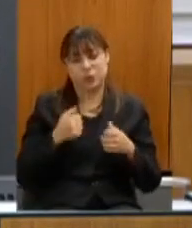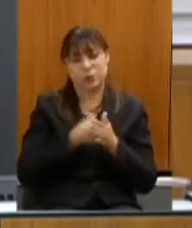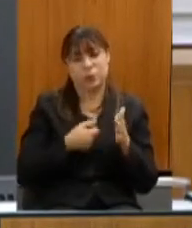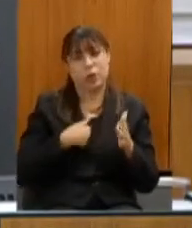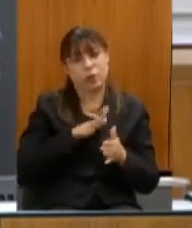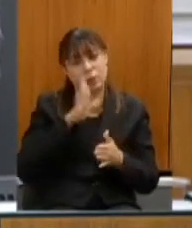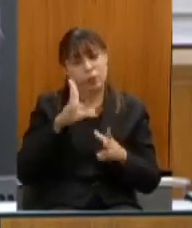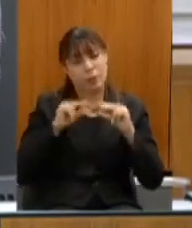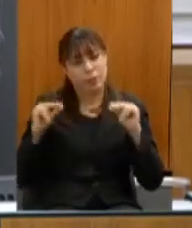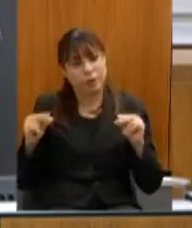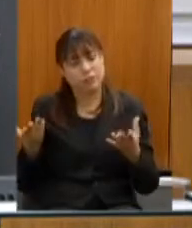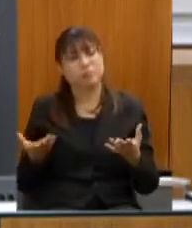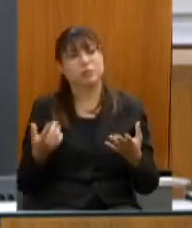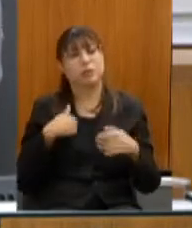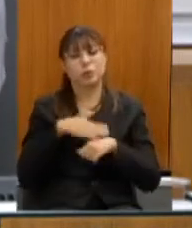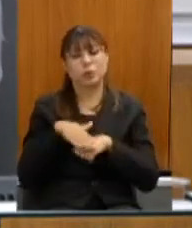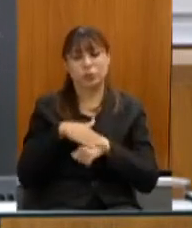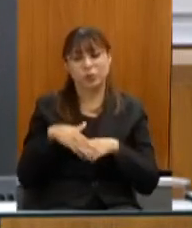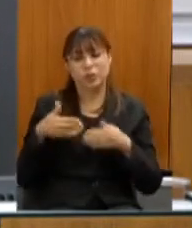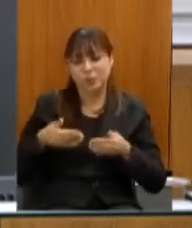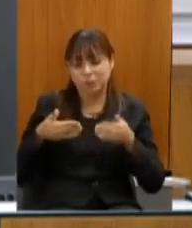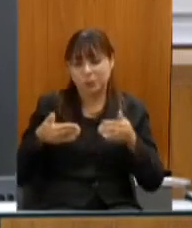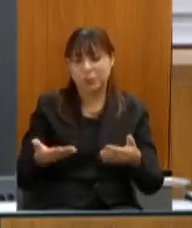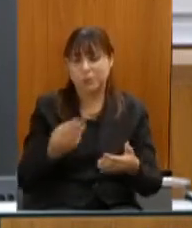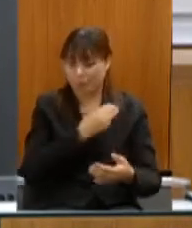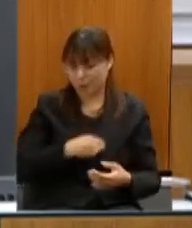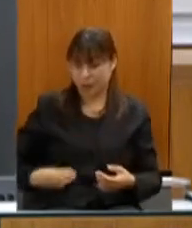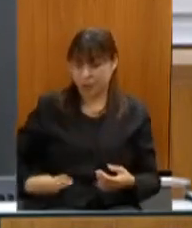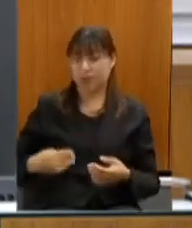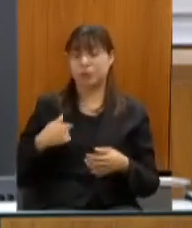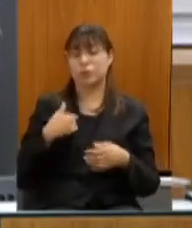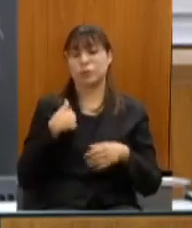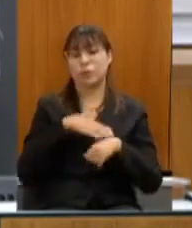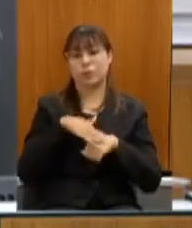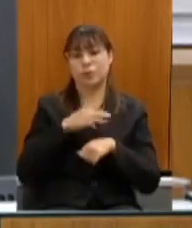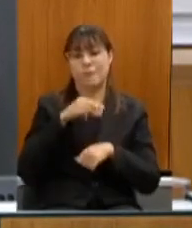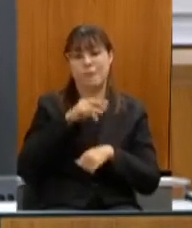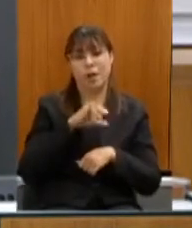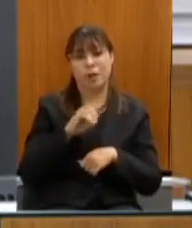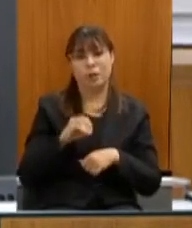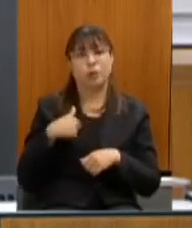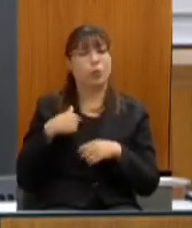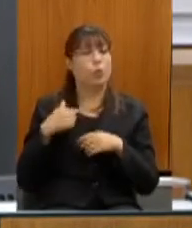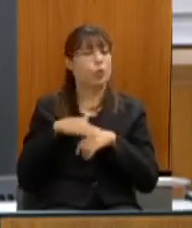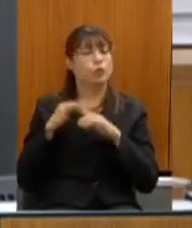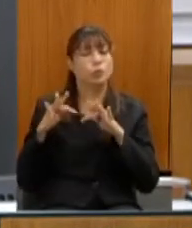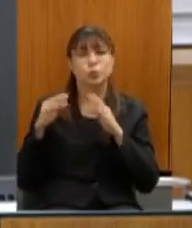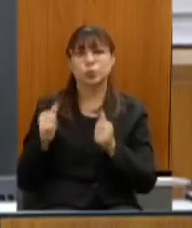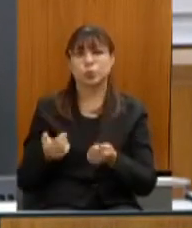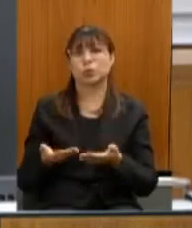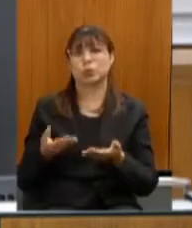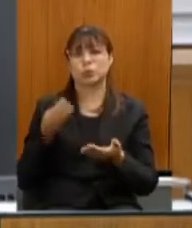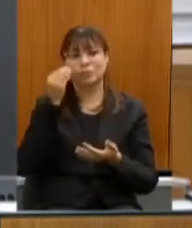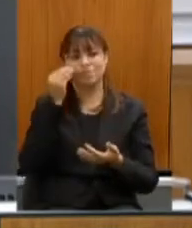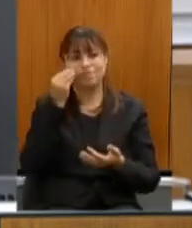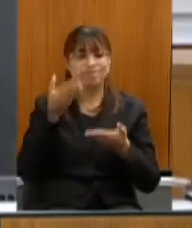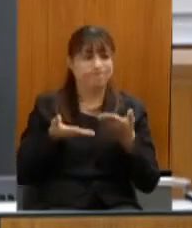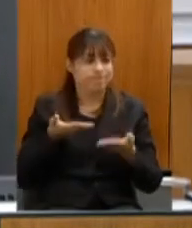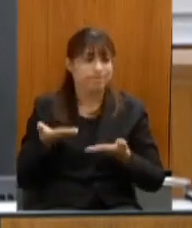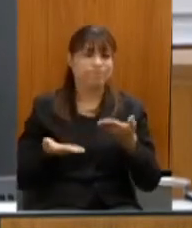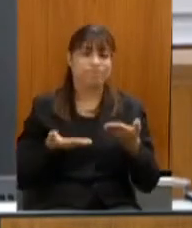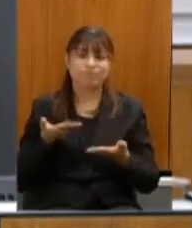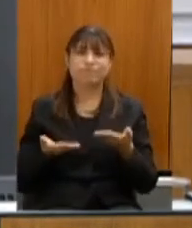Brasília por isso conversei com o ministro conversei com Mário Frias conversei com todos também tentando